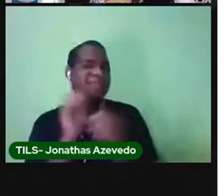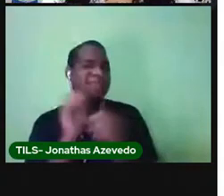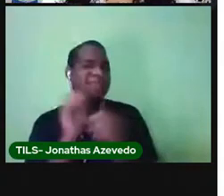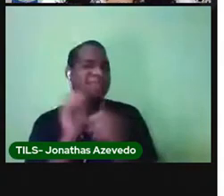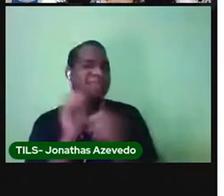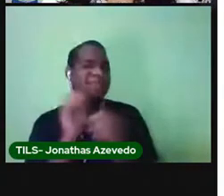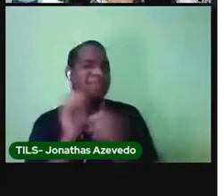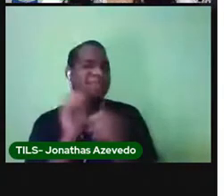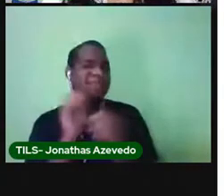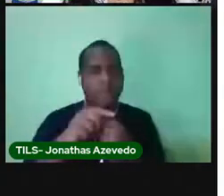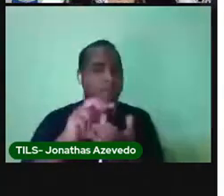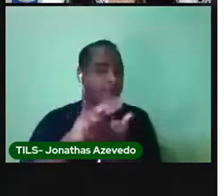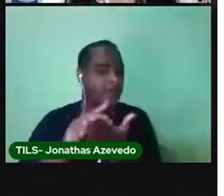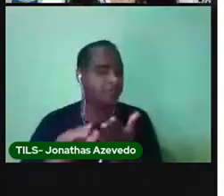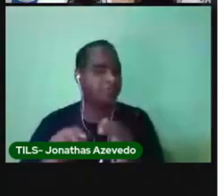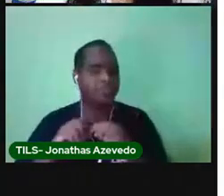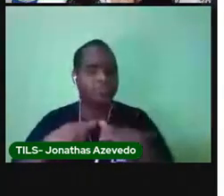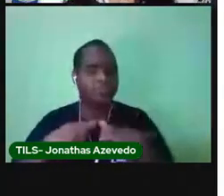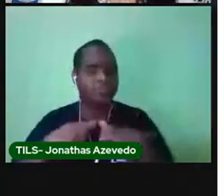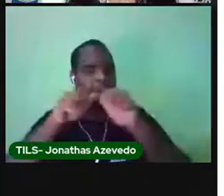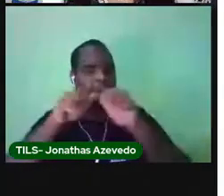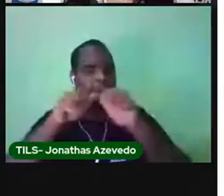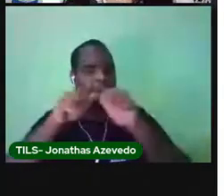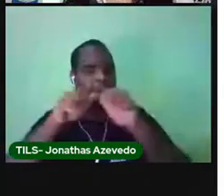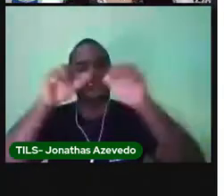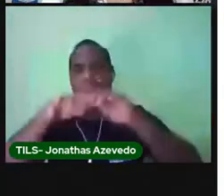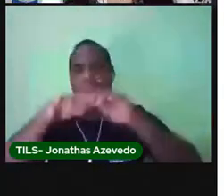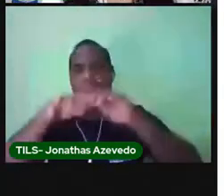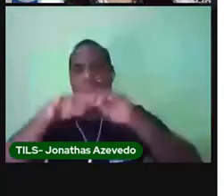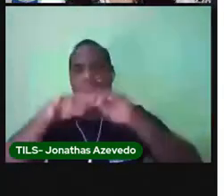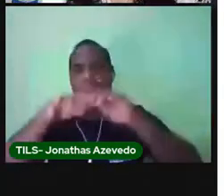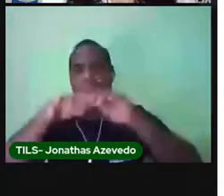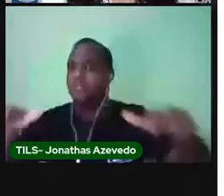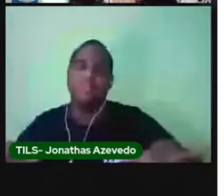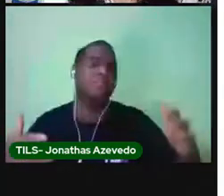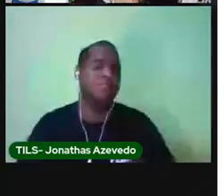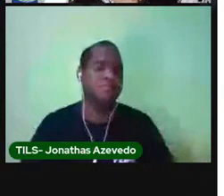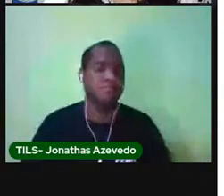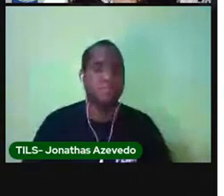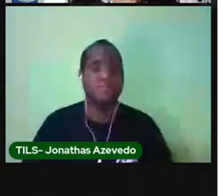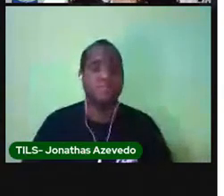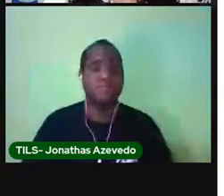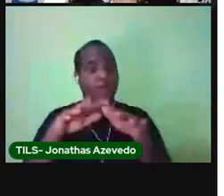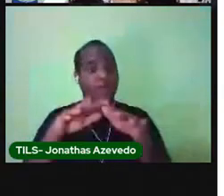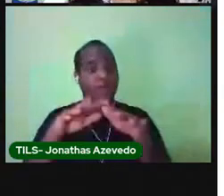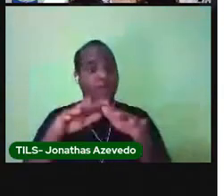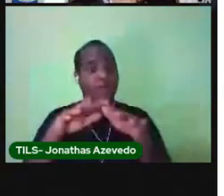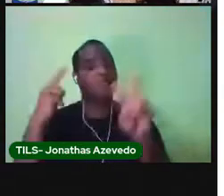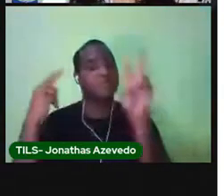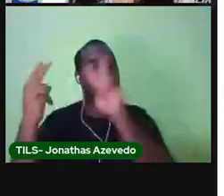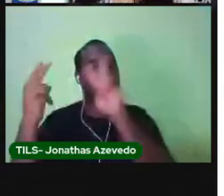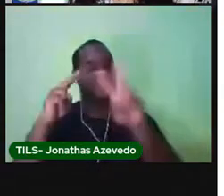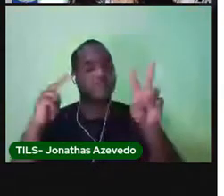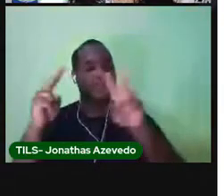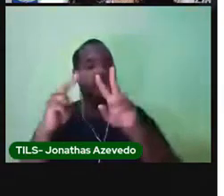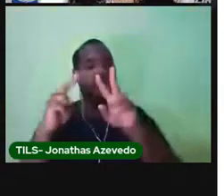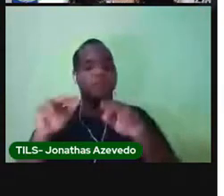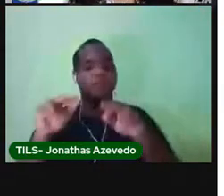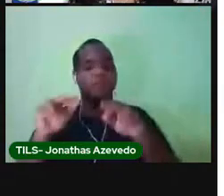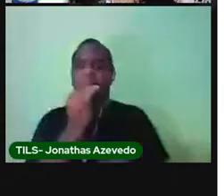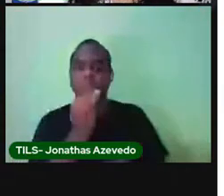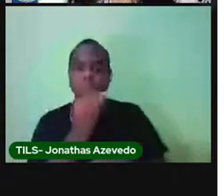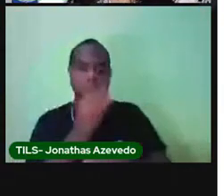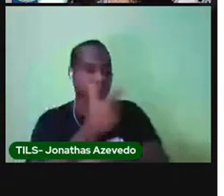por aí. Entendeu? Soltas pelo ar. Quando nós não tomamos essa vacina, o nosso